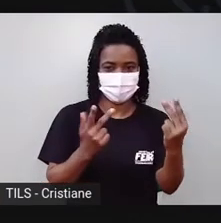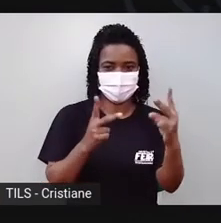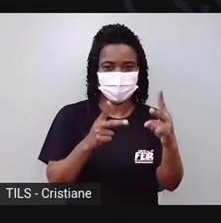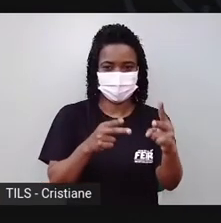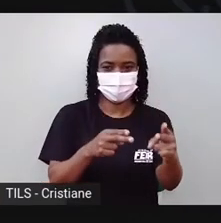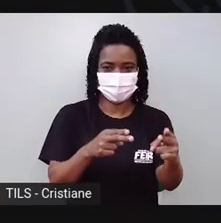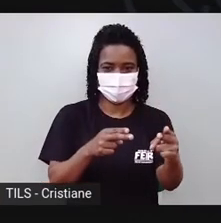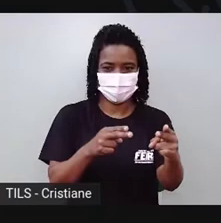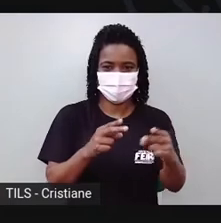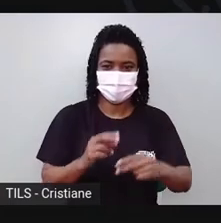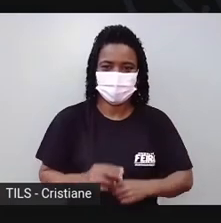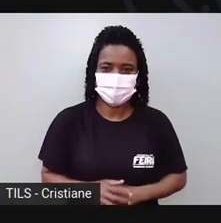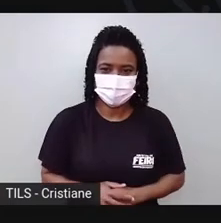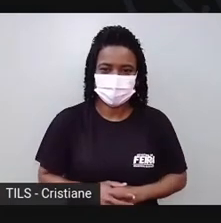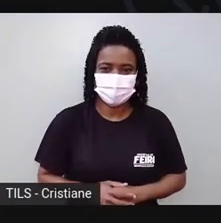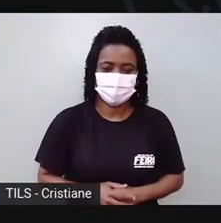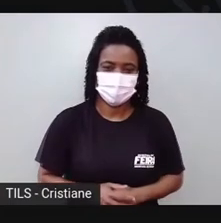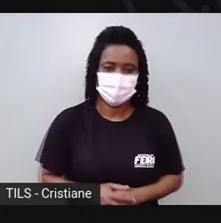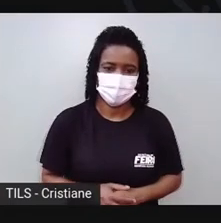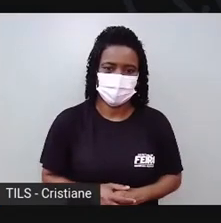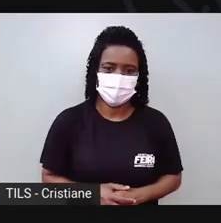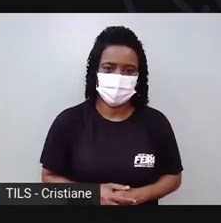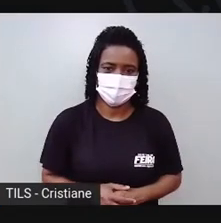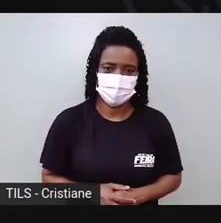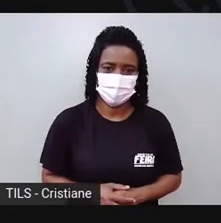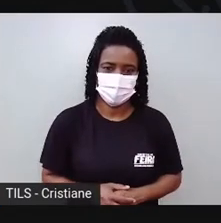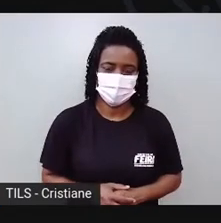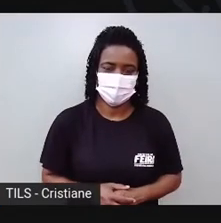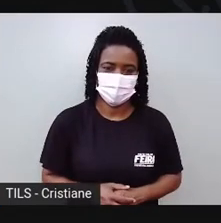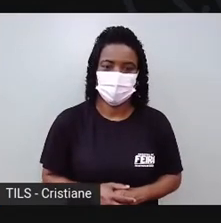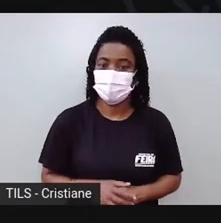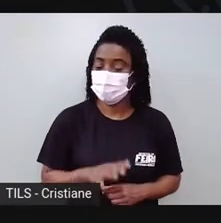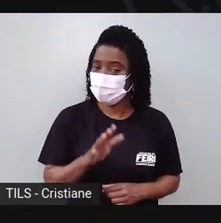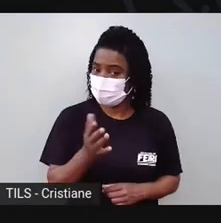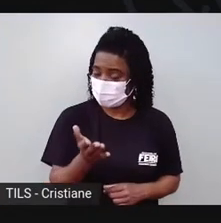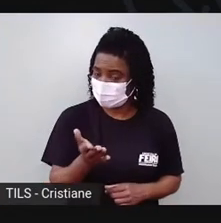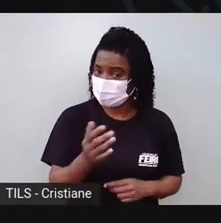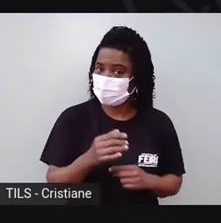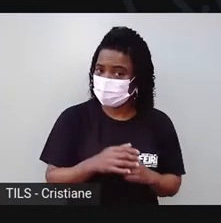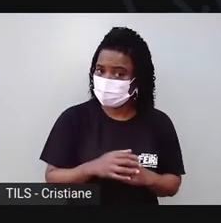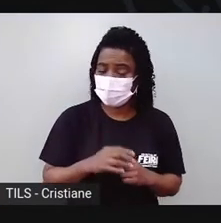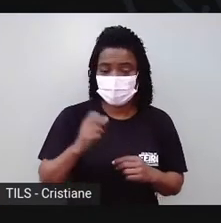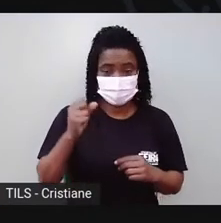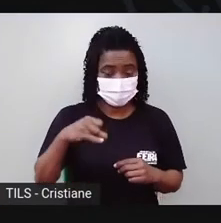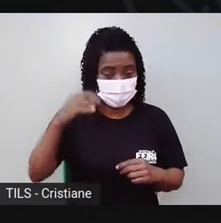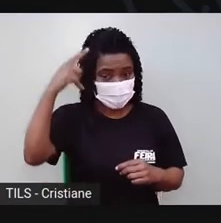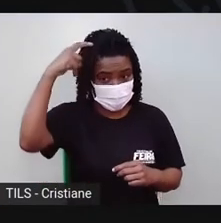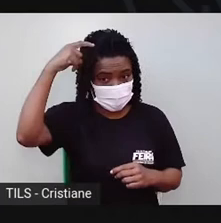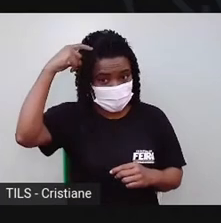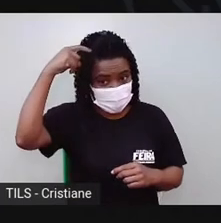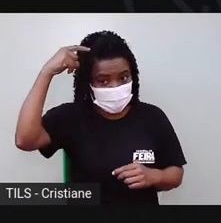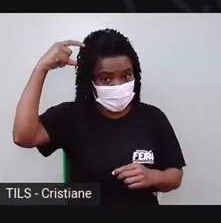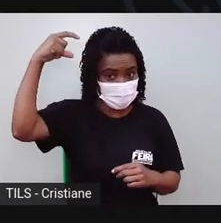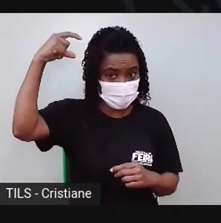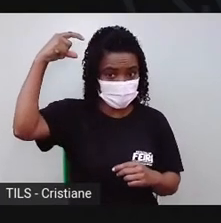Colocar aqui no buraquinho. Não tem importância se uma ficar maior, outra menor.